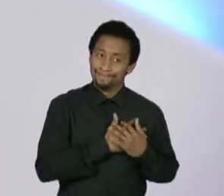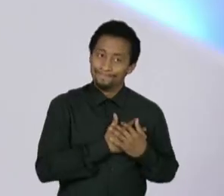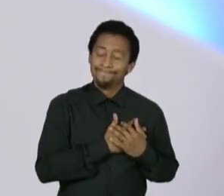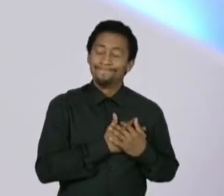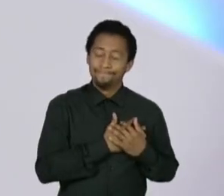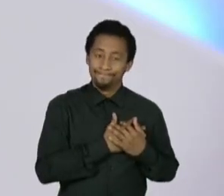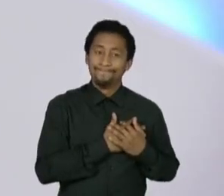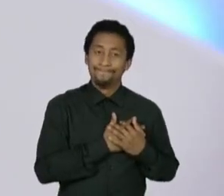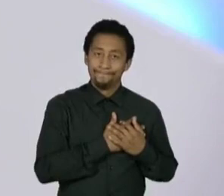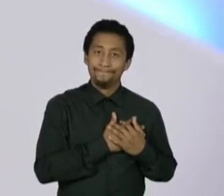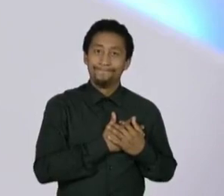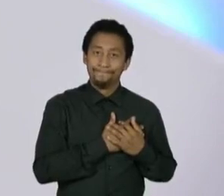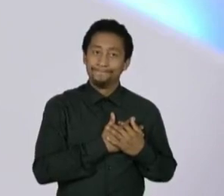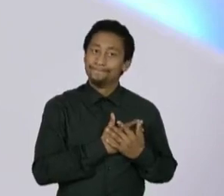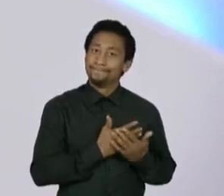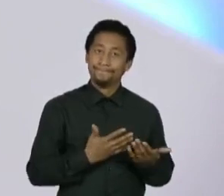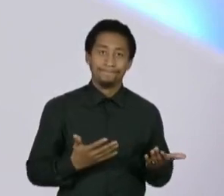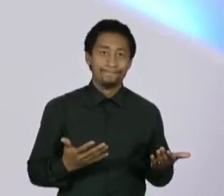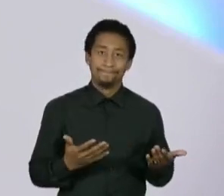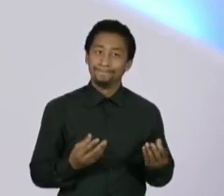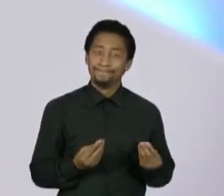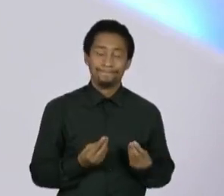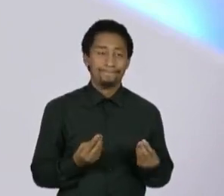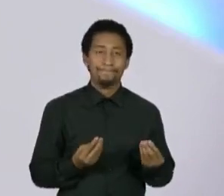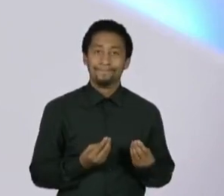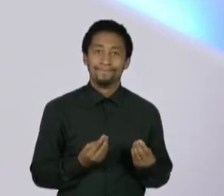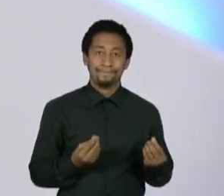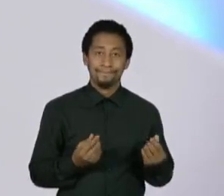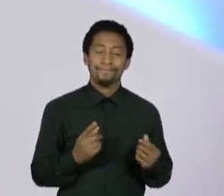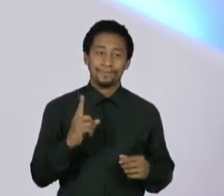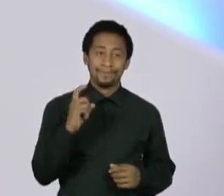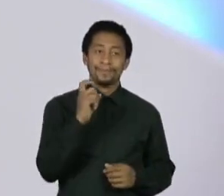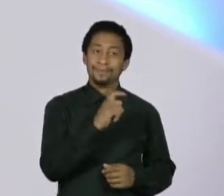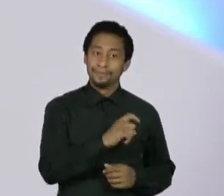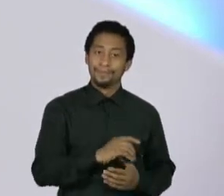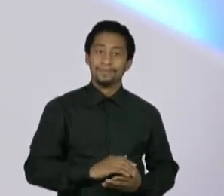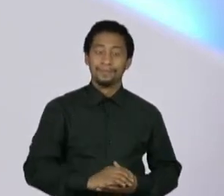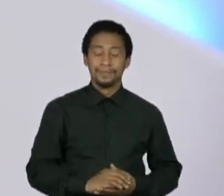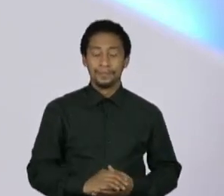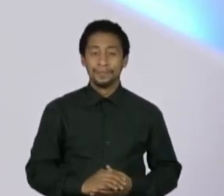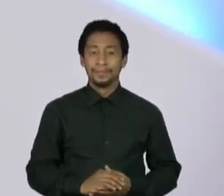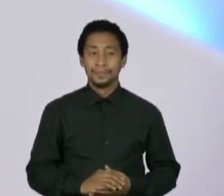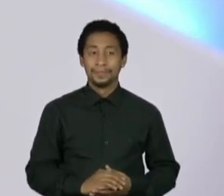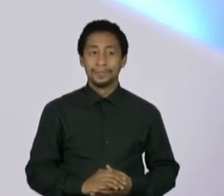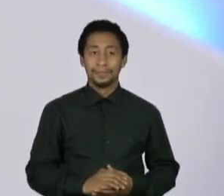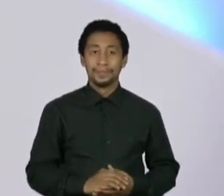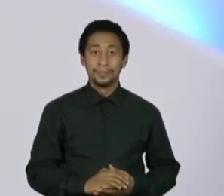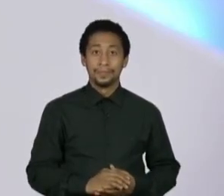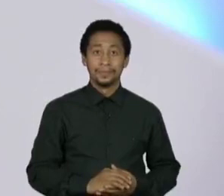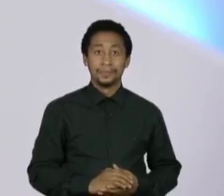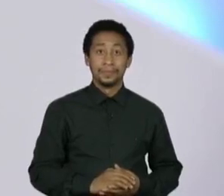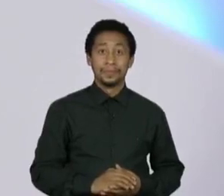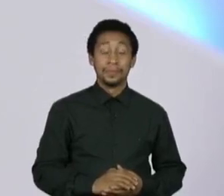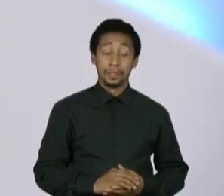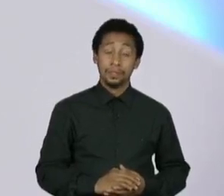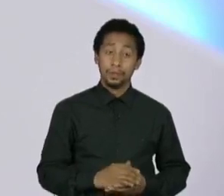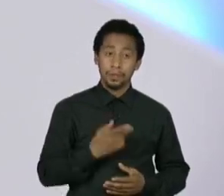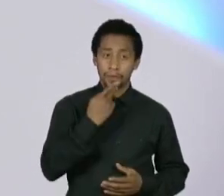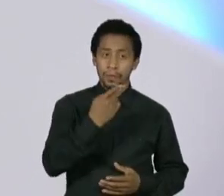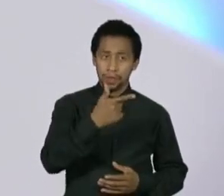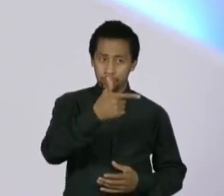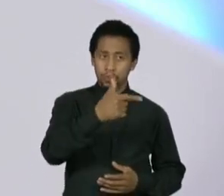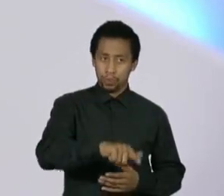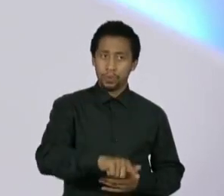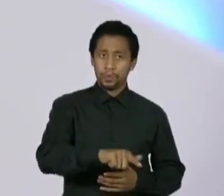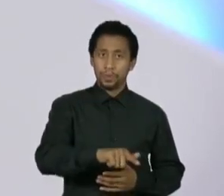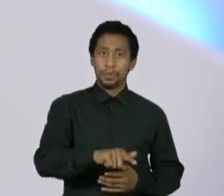Christos na váscrição. Eu vou repetir essas palavras porque